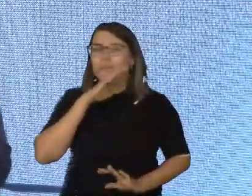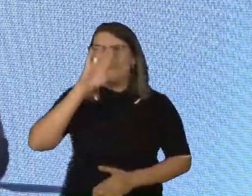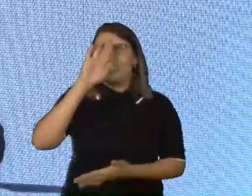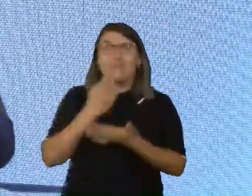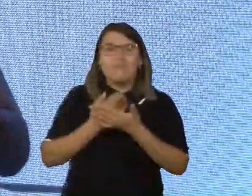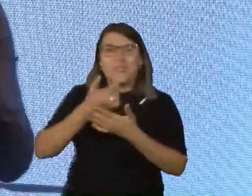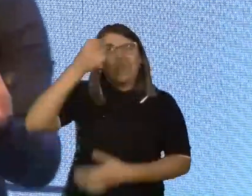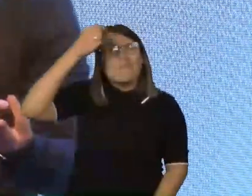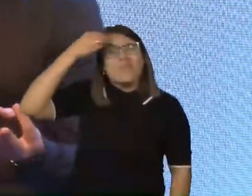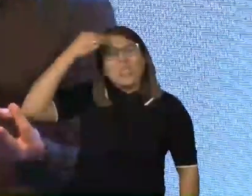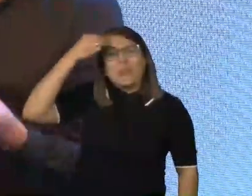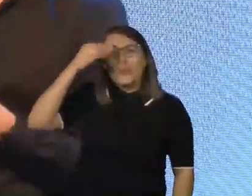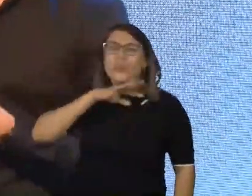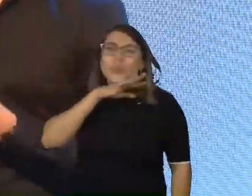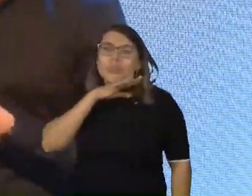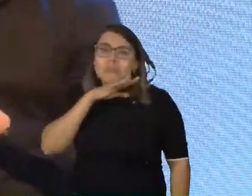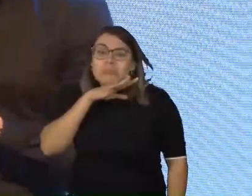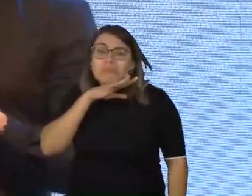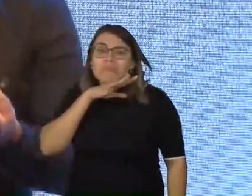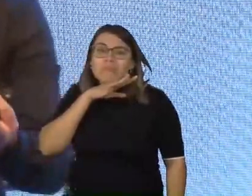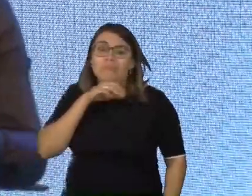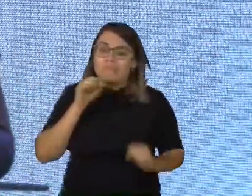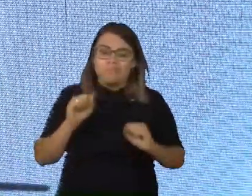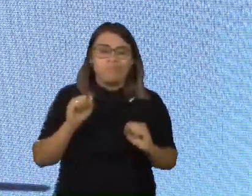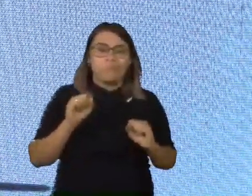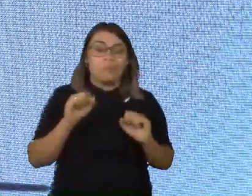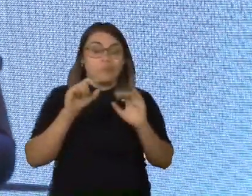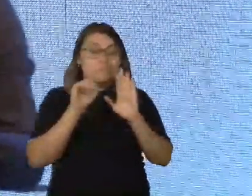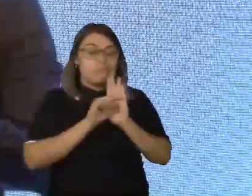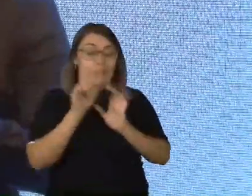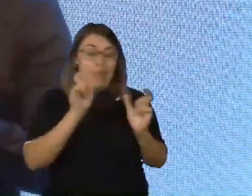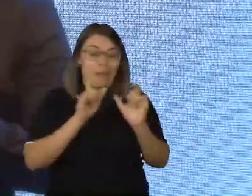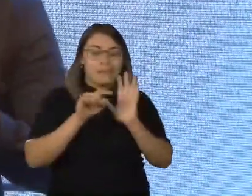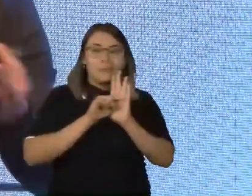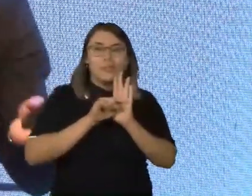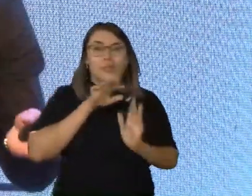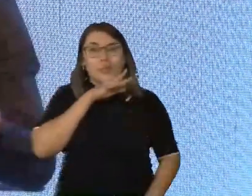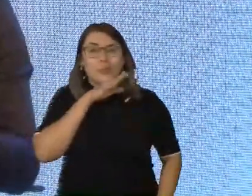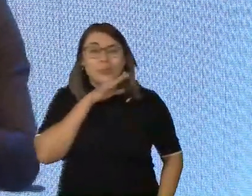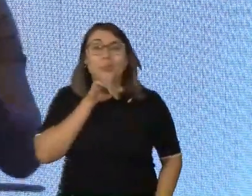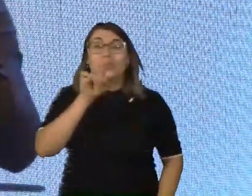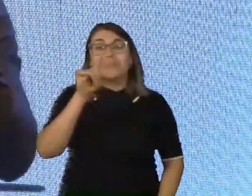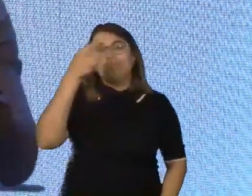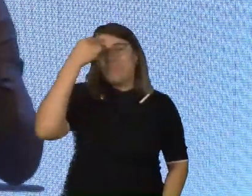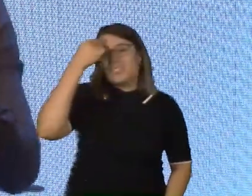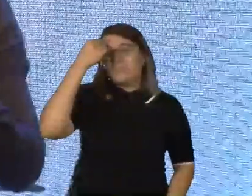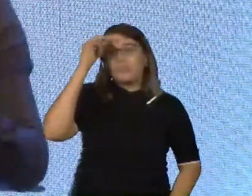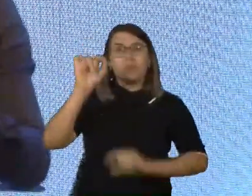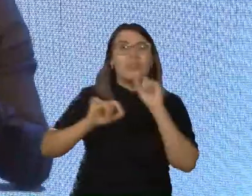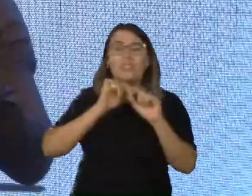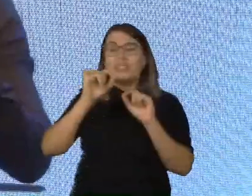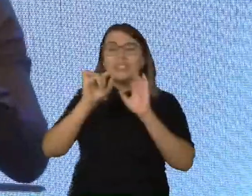algo. Pode ser do seu filho, pode ser em relação a um professor, de professor, pode ser da sociedade, enfim. Uma crença